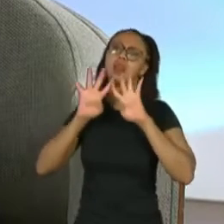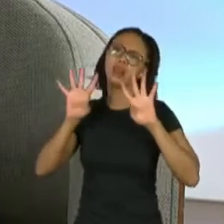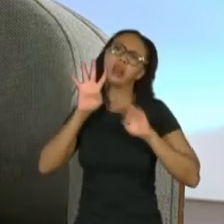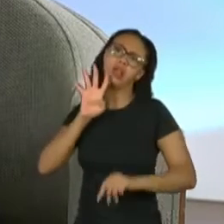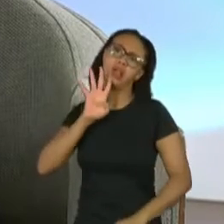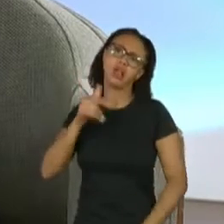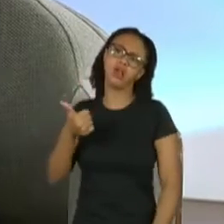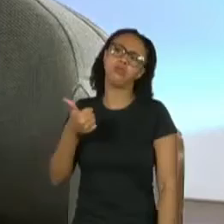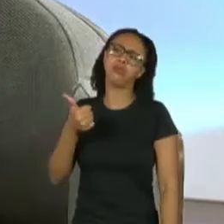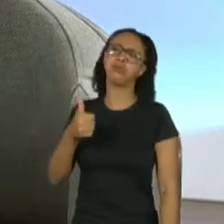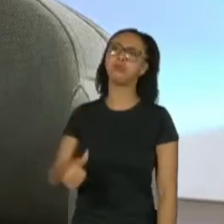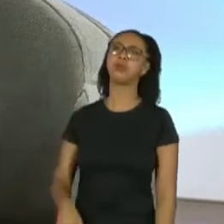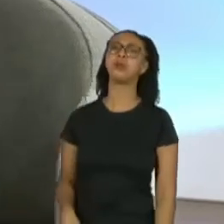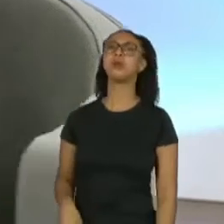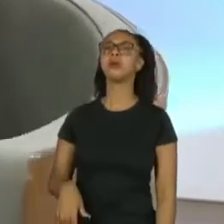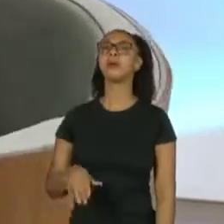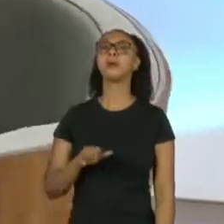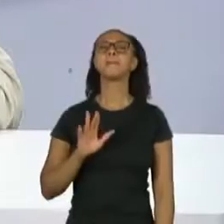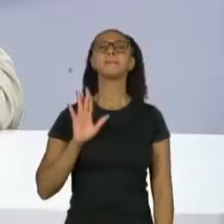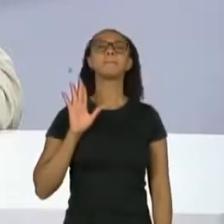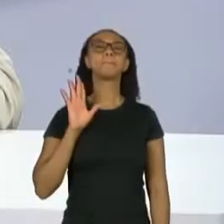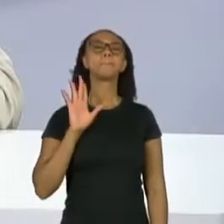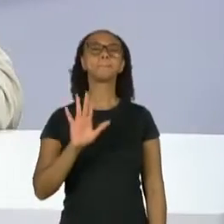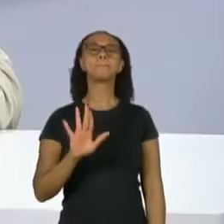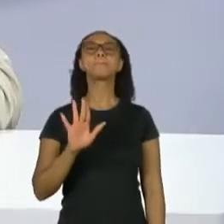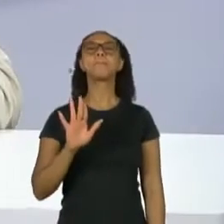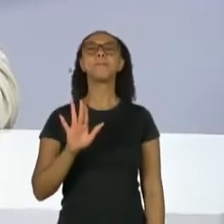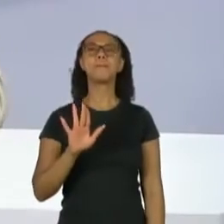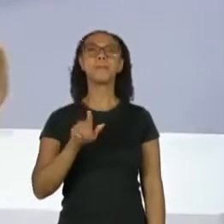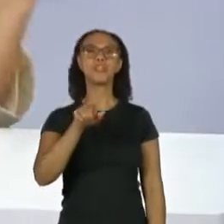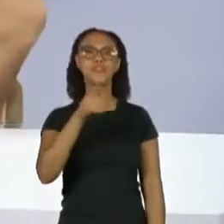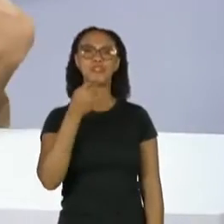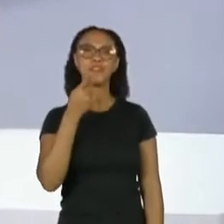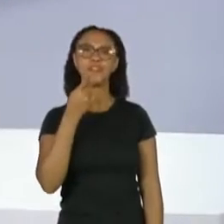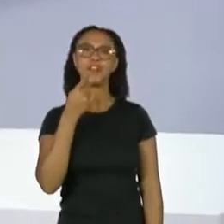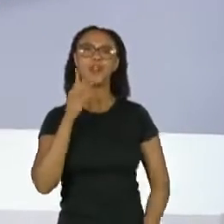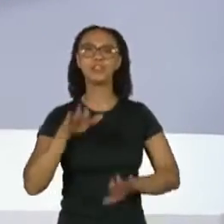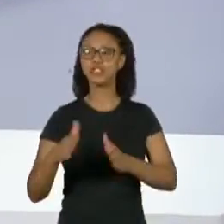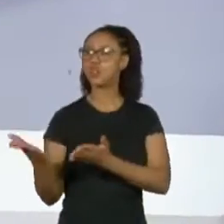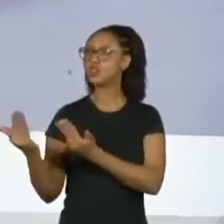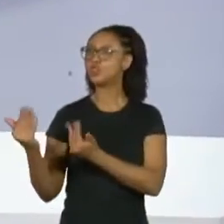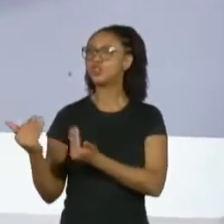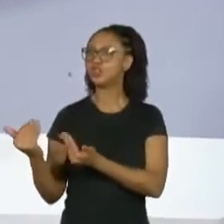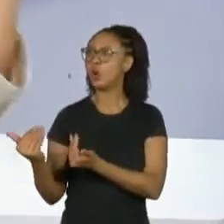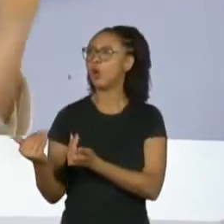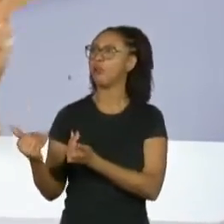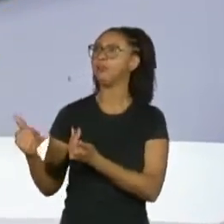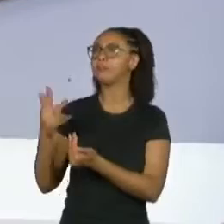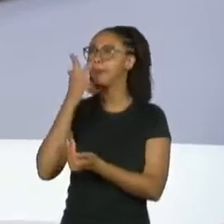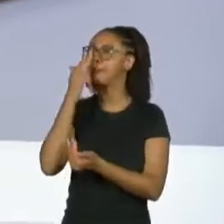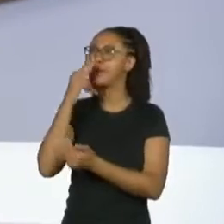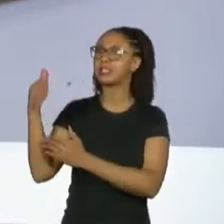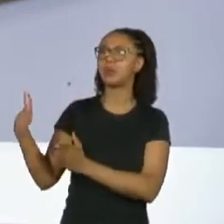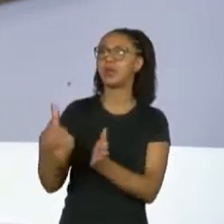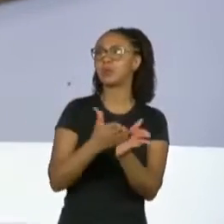Certo, meninas. Zé, você falou que às vezes você pega jovens no colo, quando você vê que eles estão indo para um caminho meio errado das drogas e tal, mas você